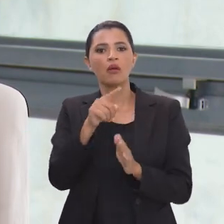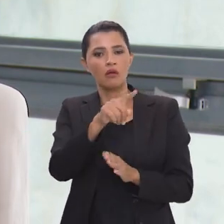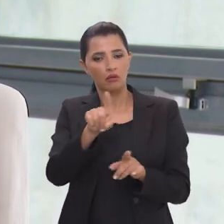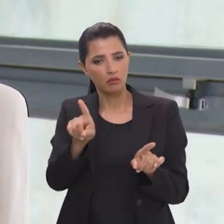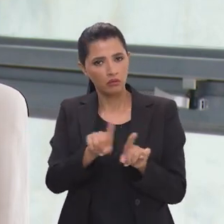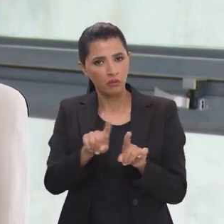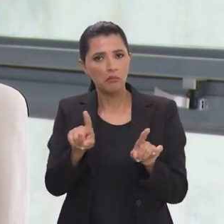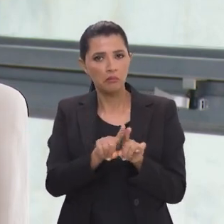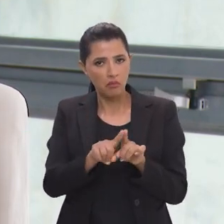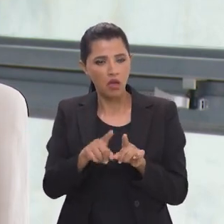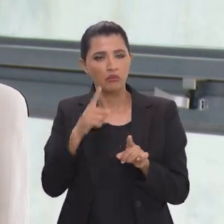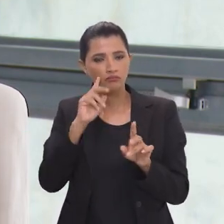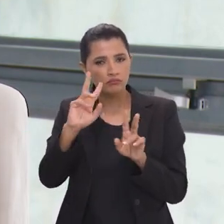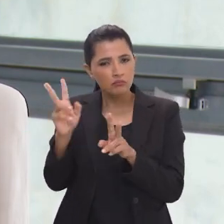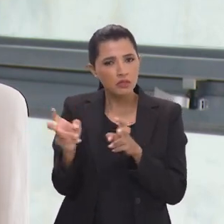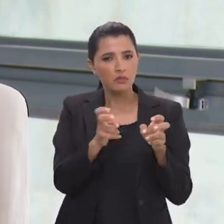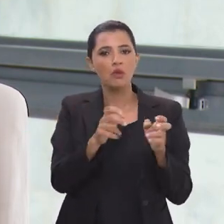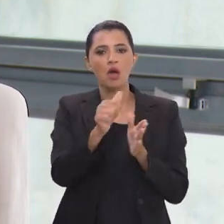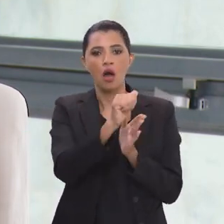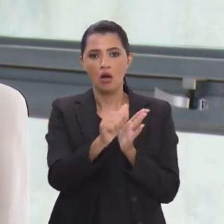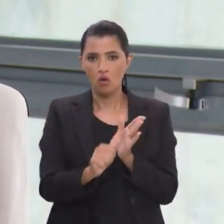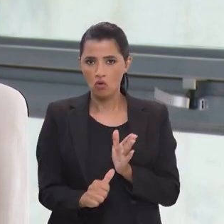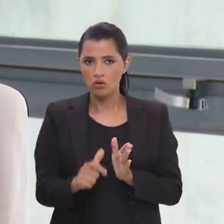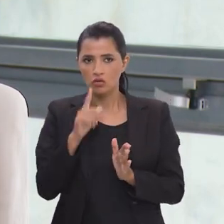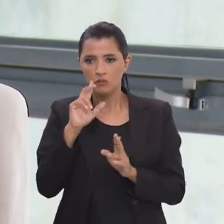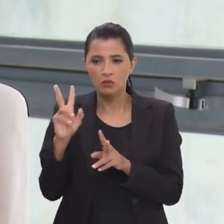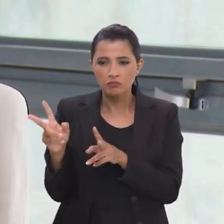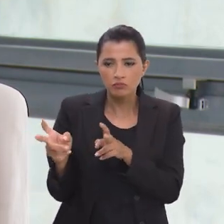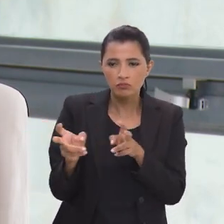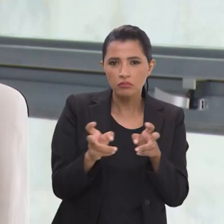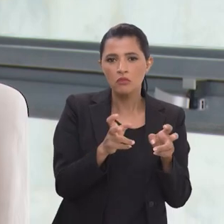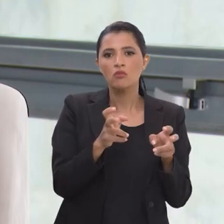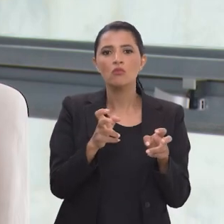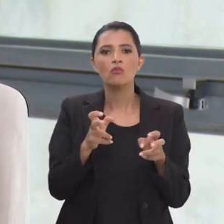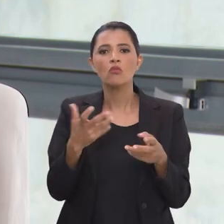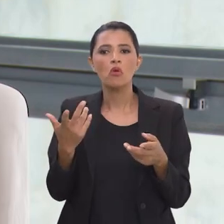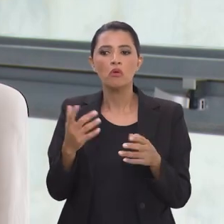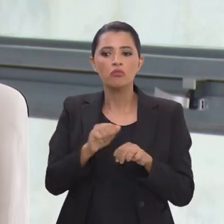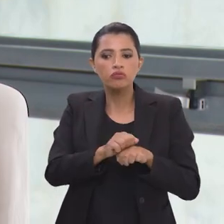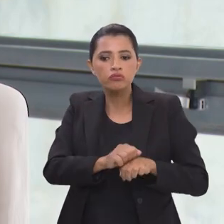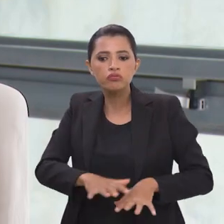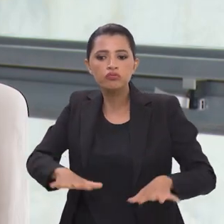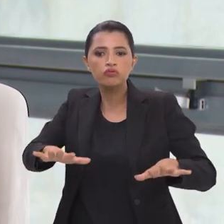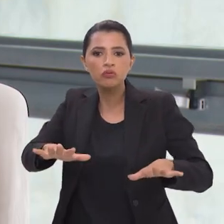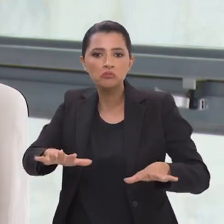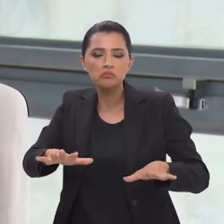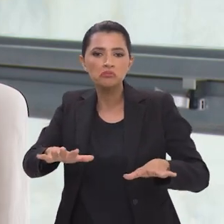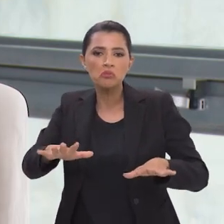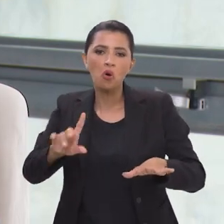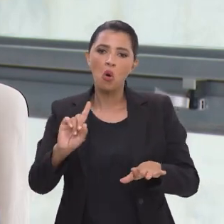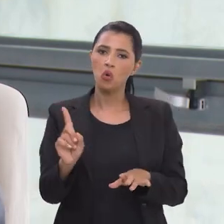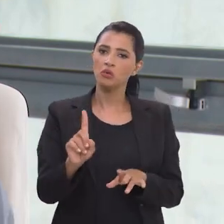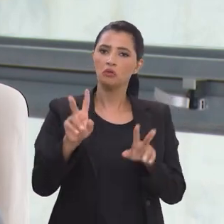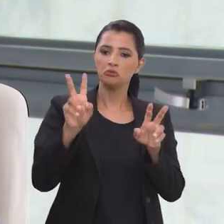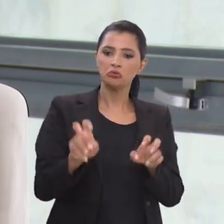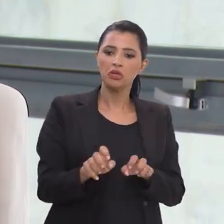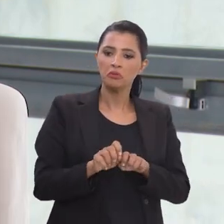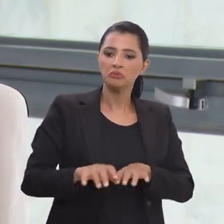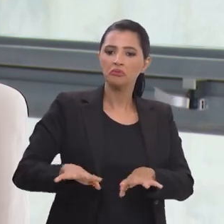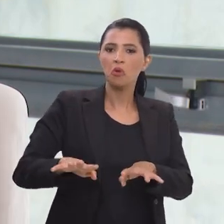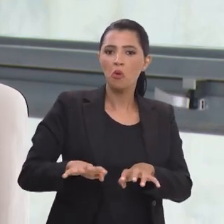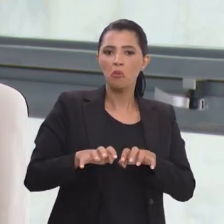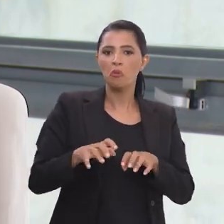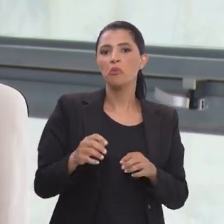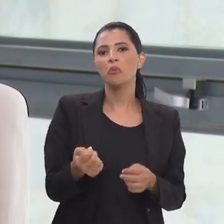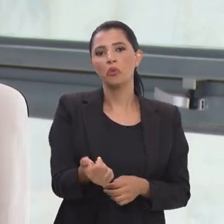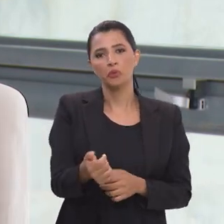veiculavam como elas através de filtros e de algoritmos definiam o alcance ou não de um